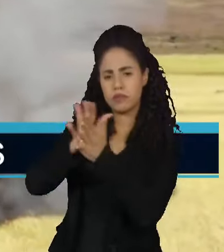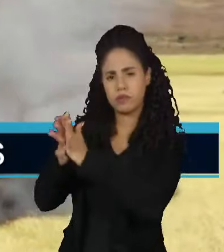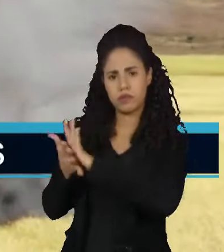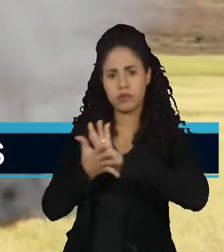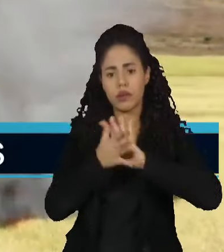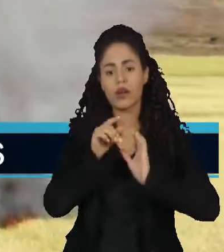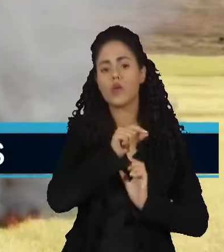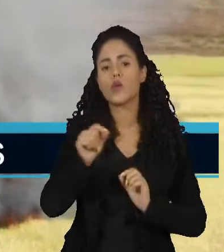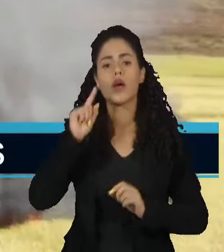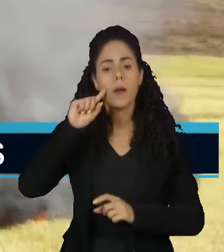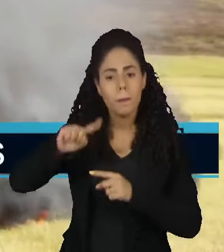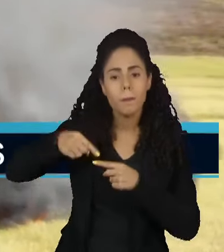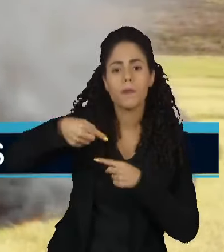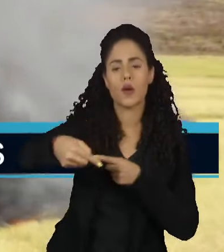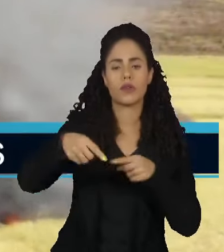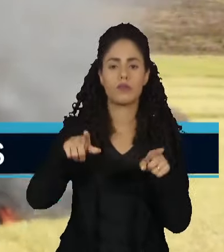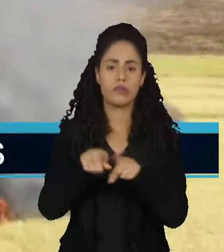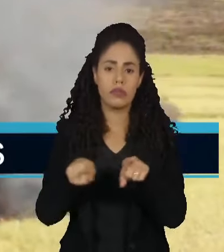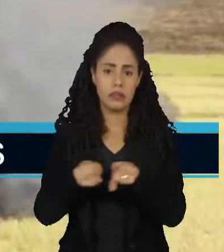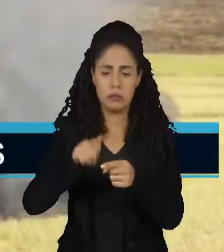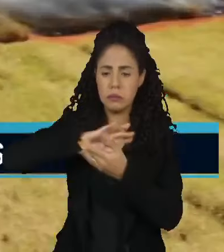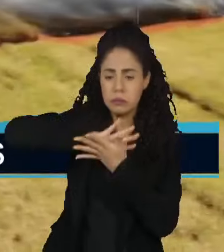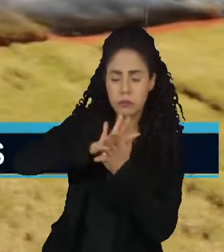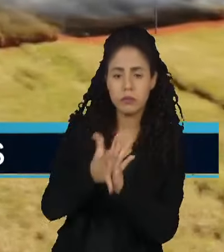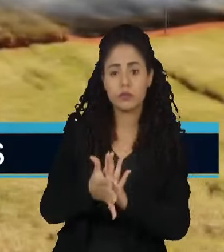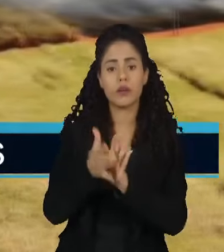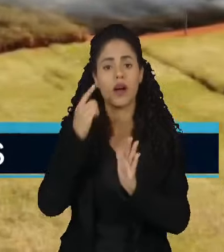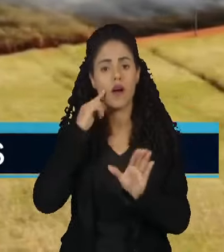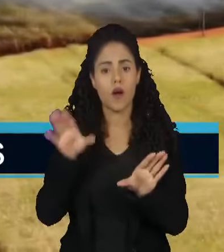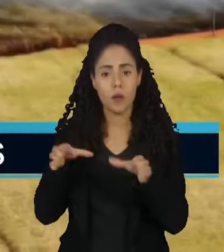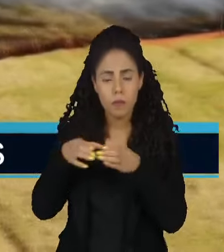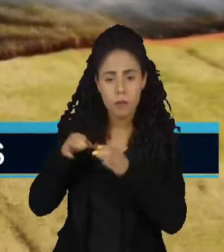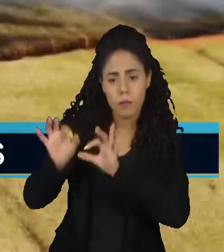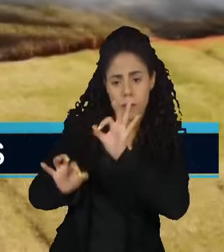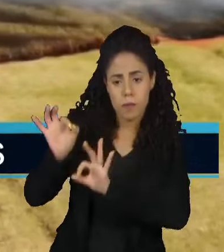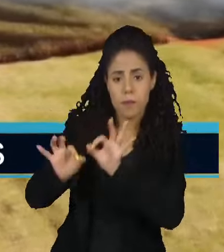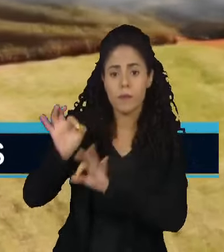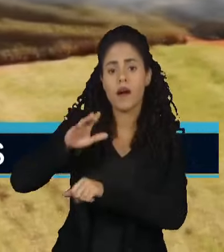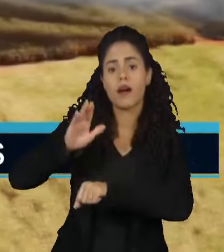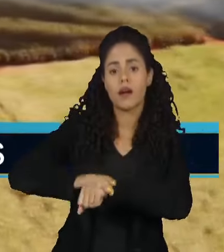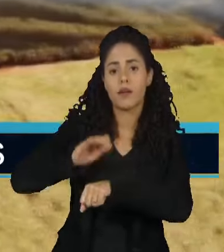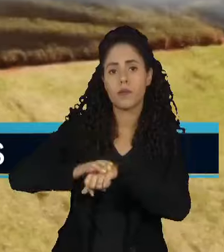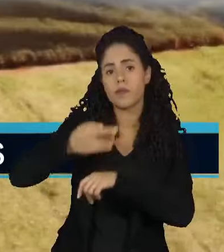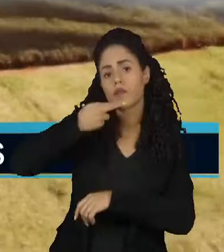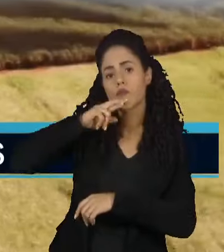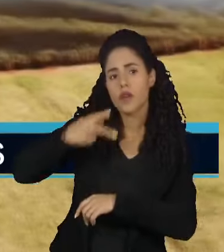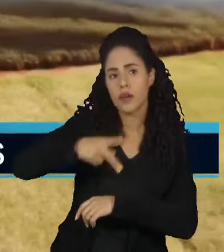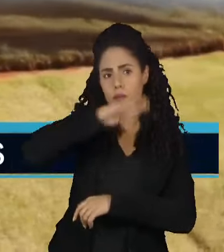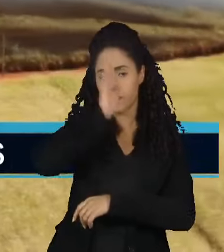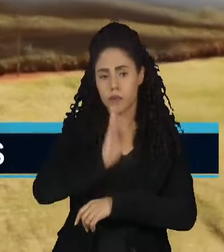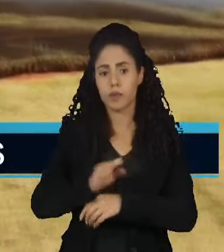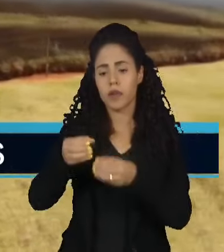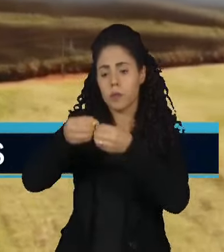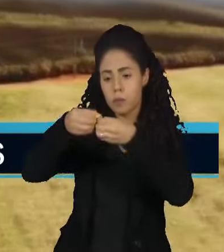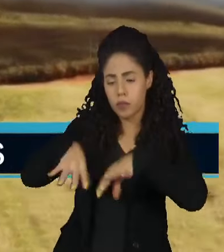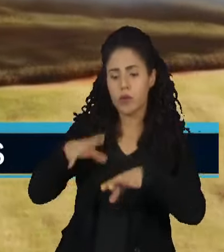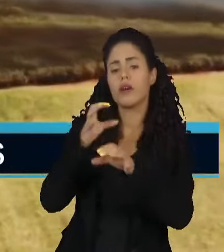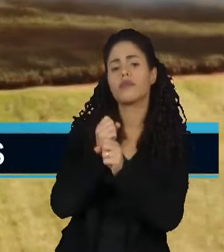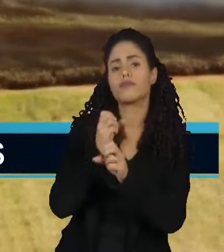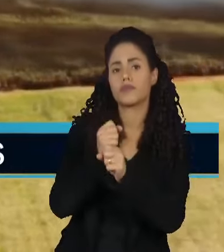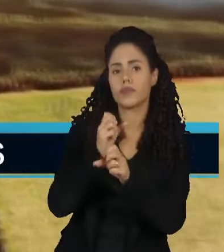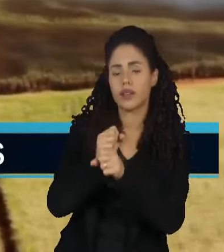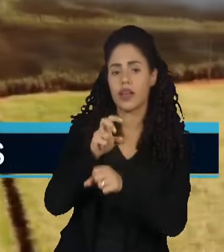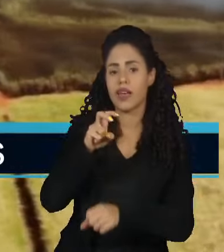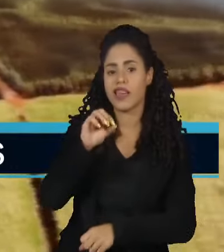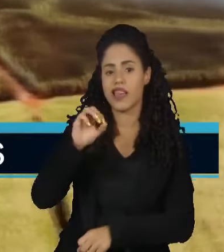dariam origem à próxima colheita. Segundo a Organização de Associações dos Produtores de Cana do Brasil, o prejuízo é estimado em